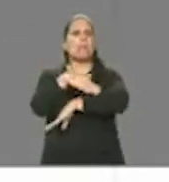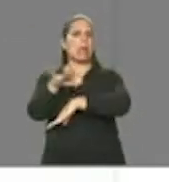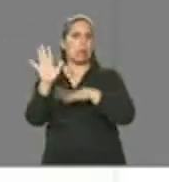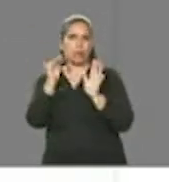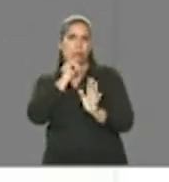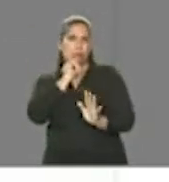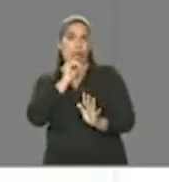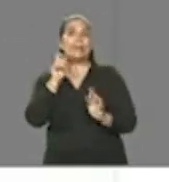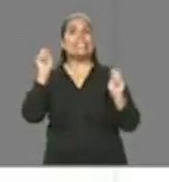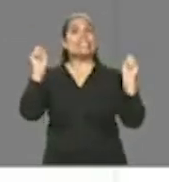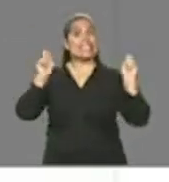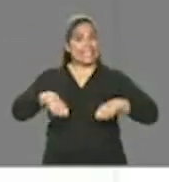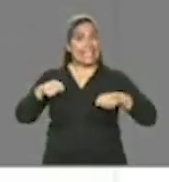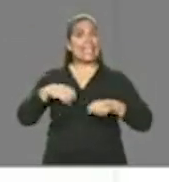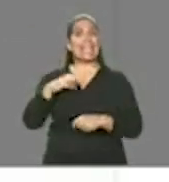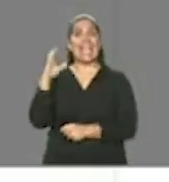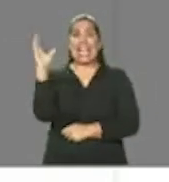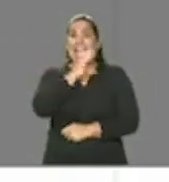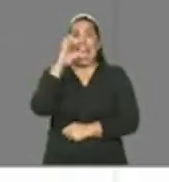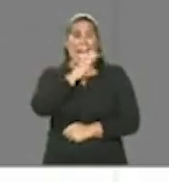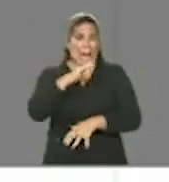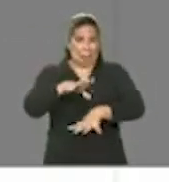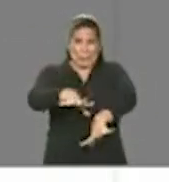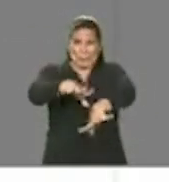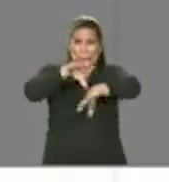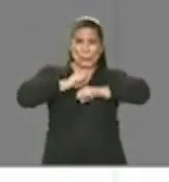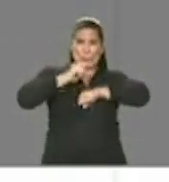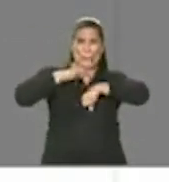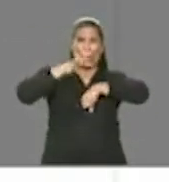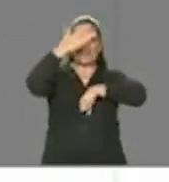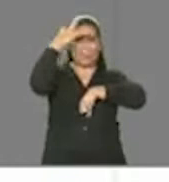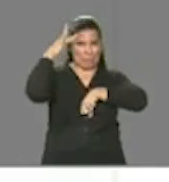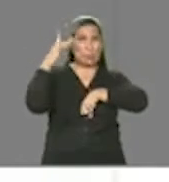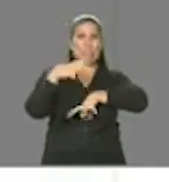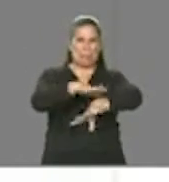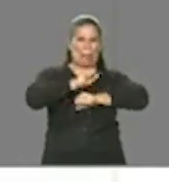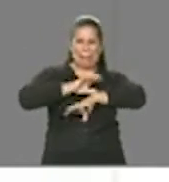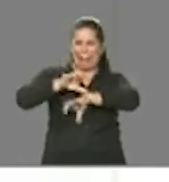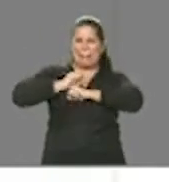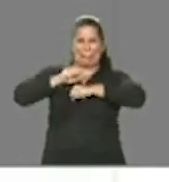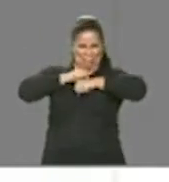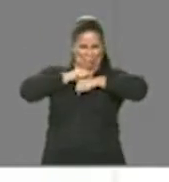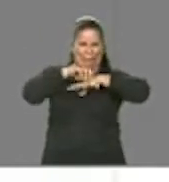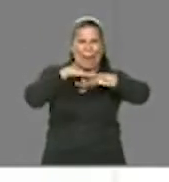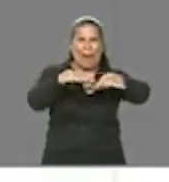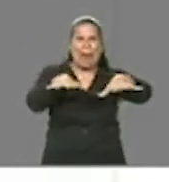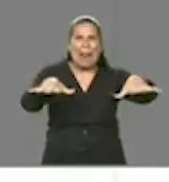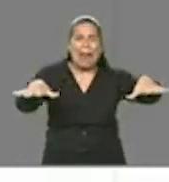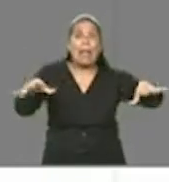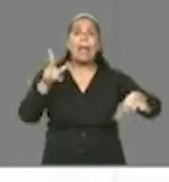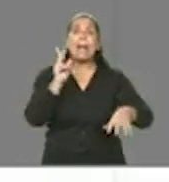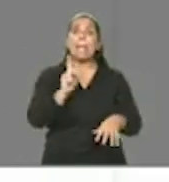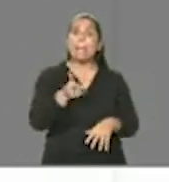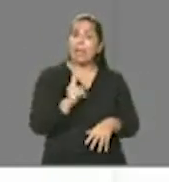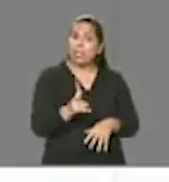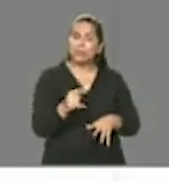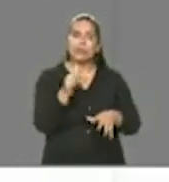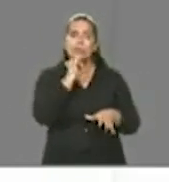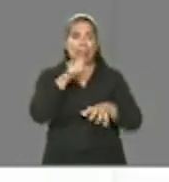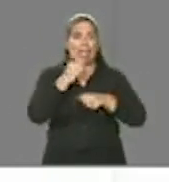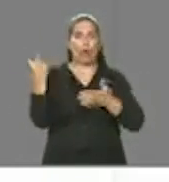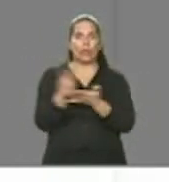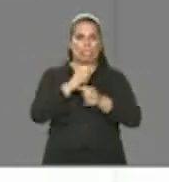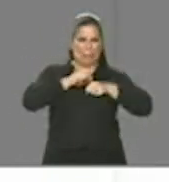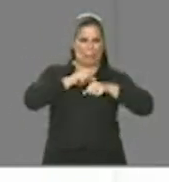aceleração da contaminação da população que, mesmo que retornada à quarentena ao nível